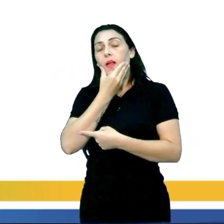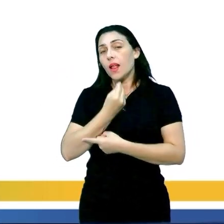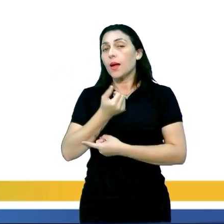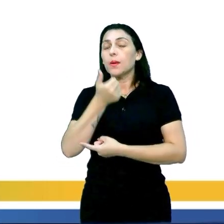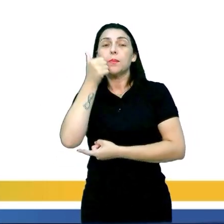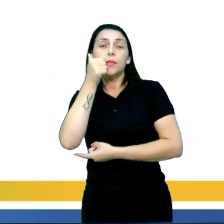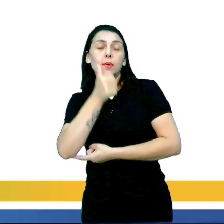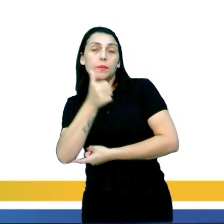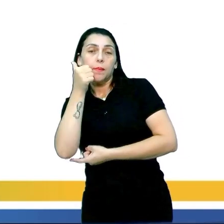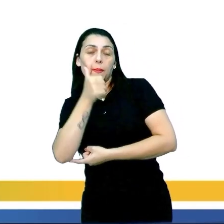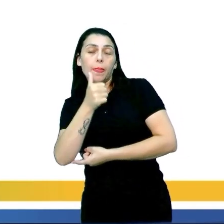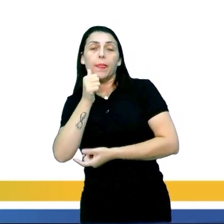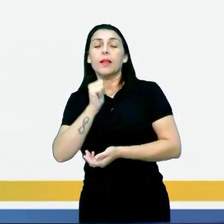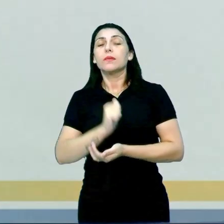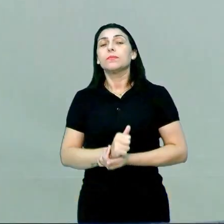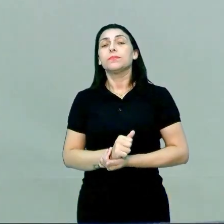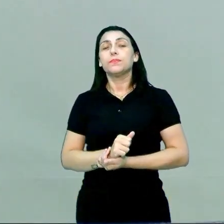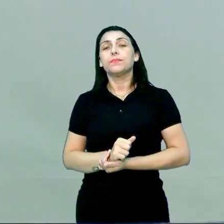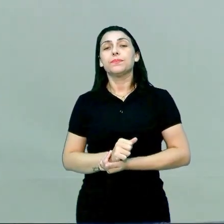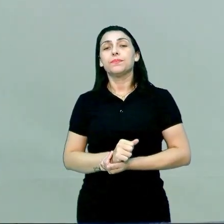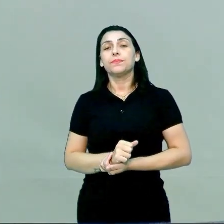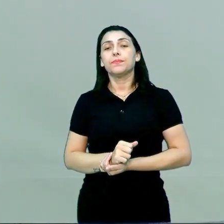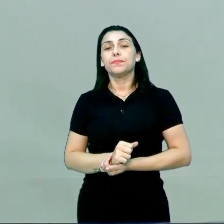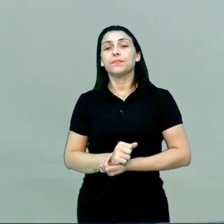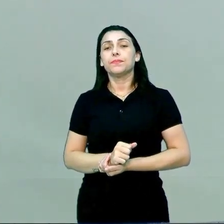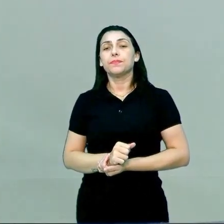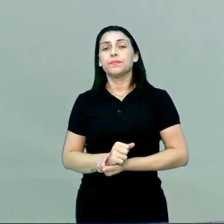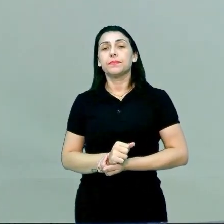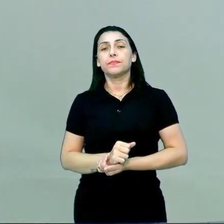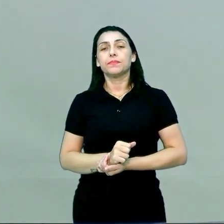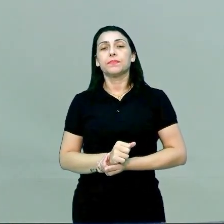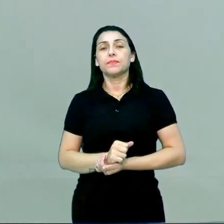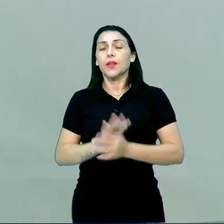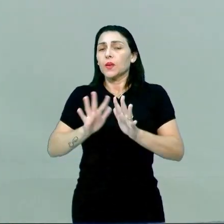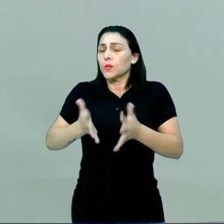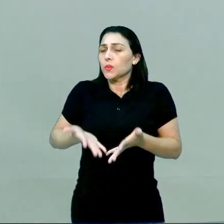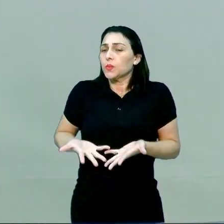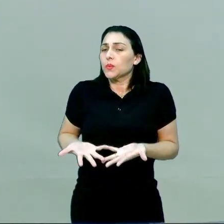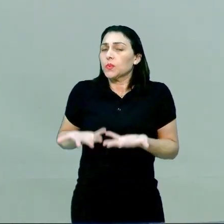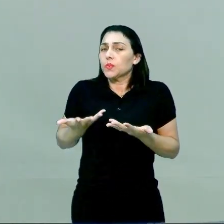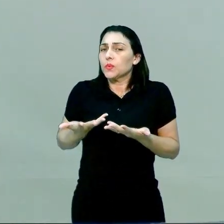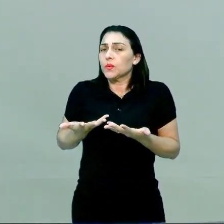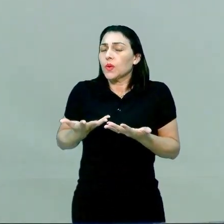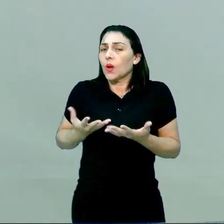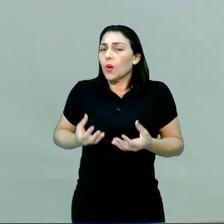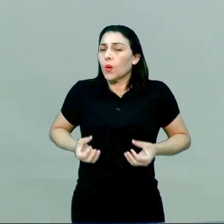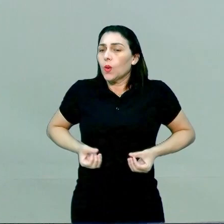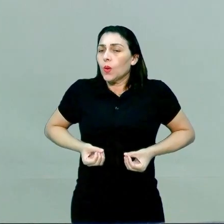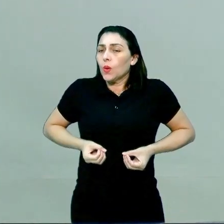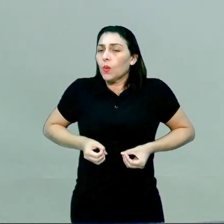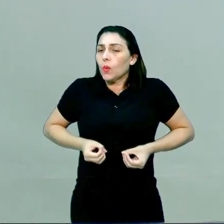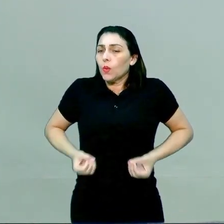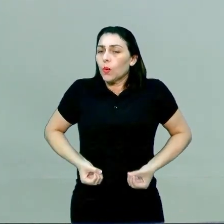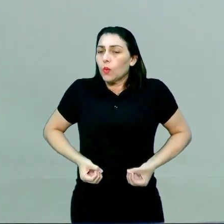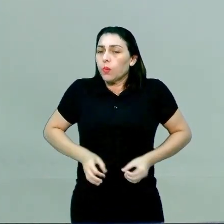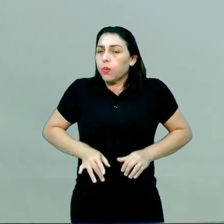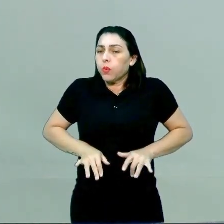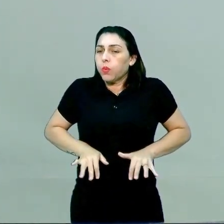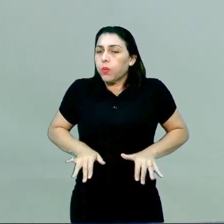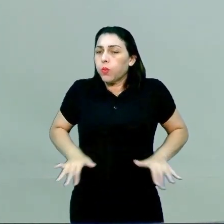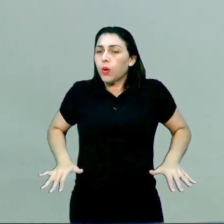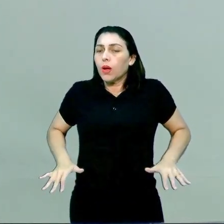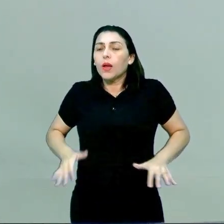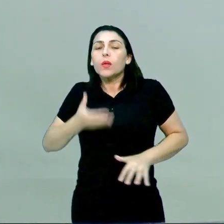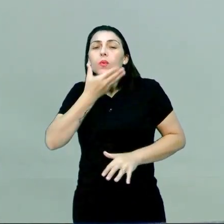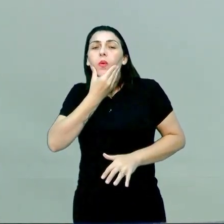feminino, ele vai atuar na estimulação da ovulação da mulher. E no masculino,